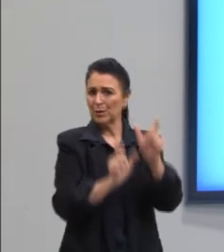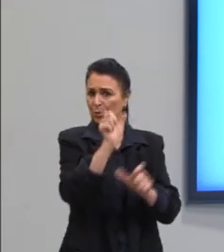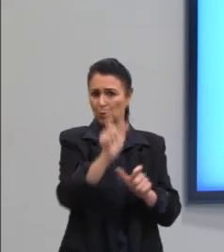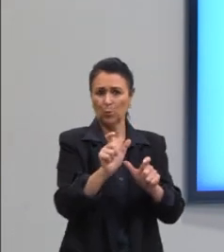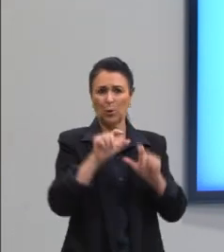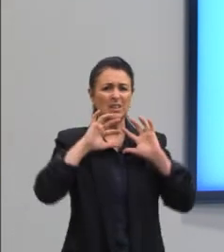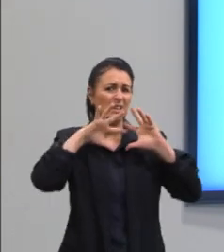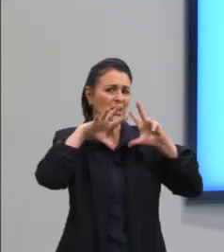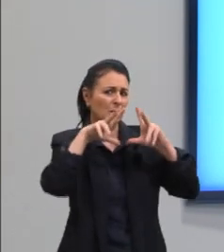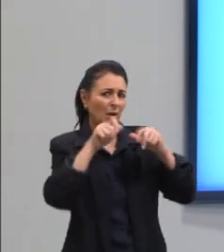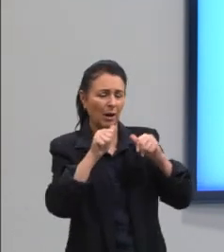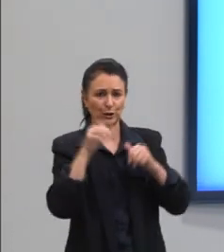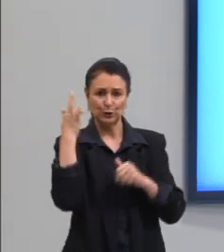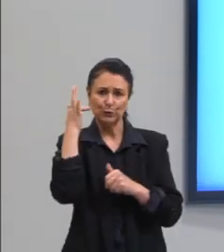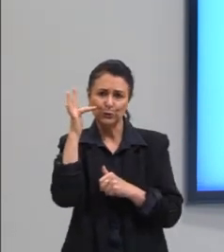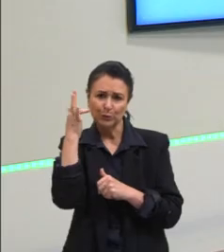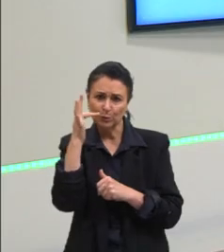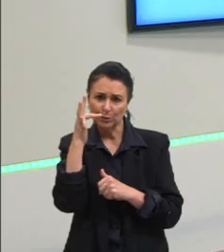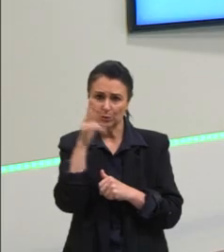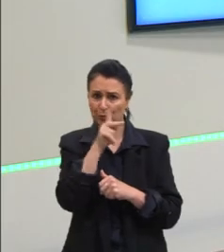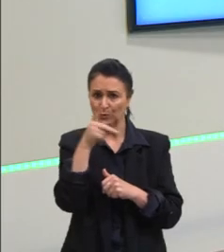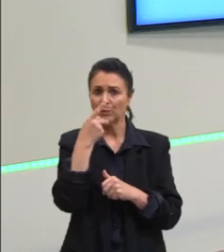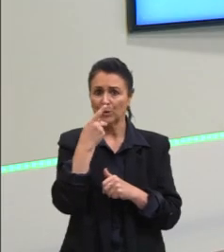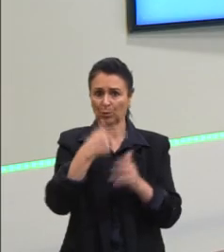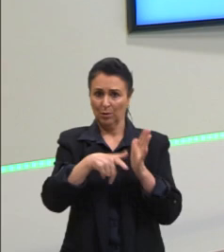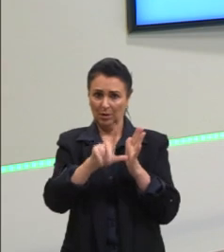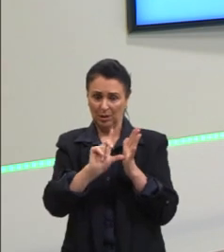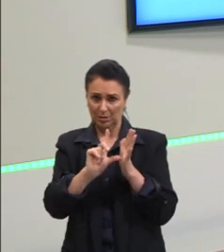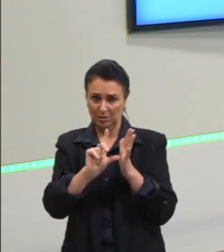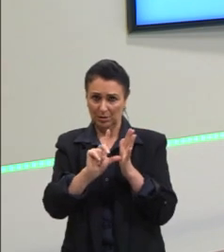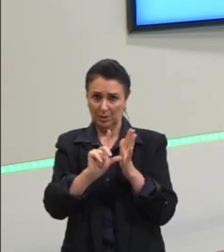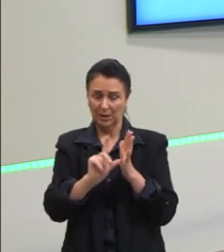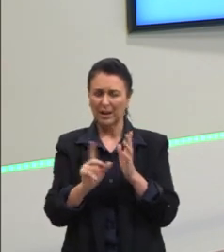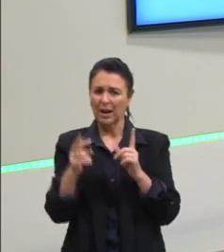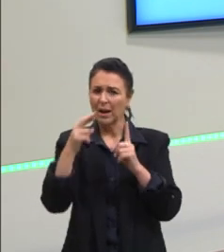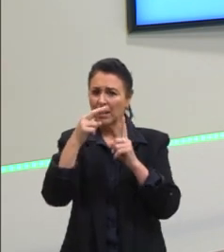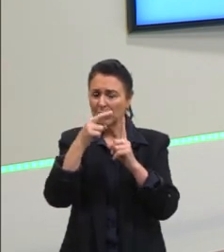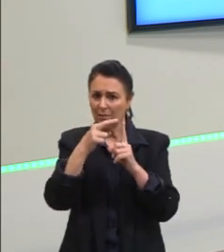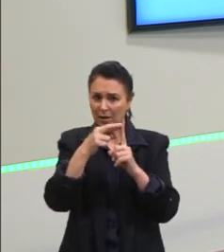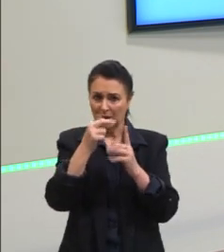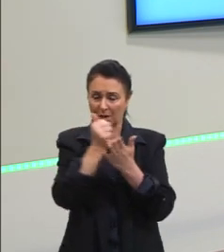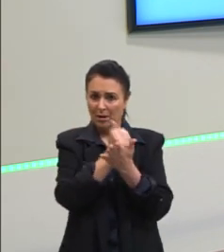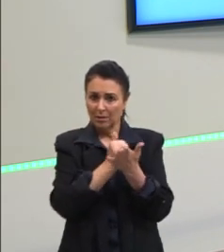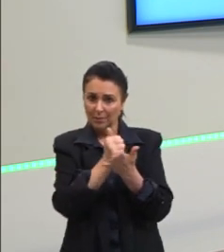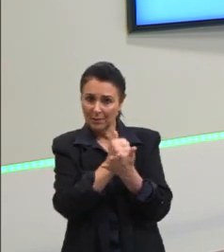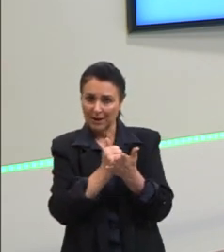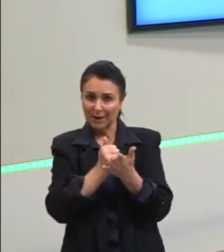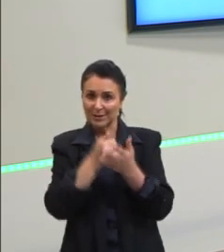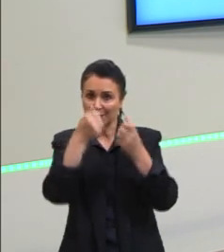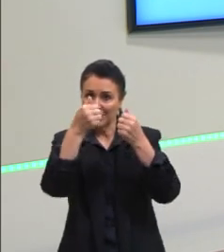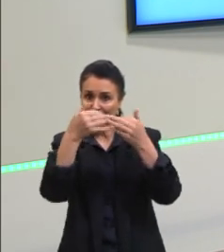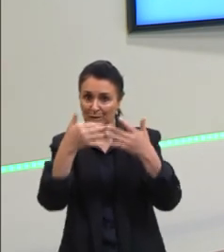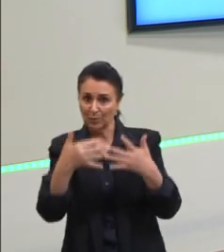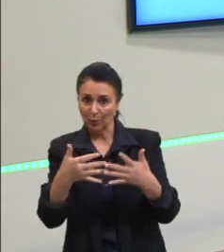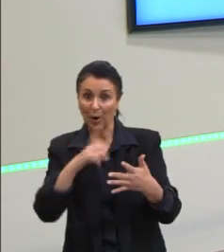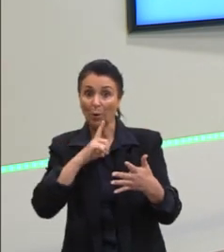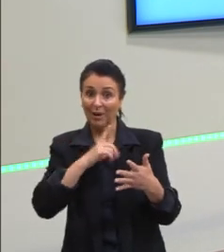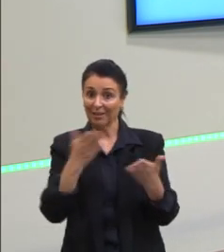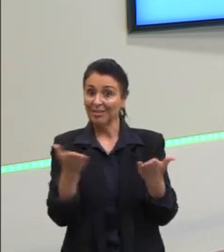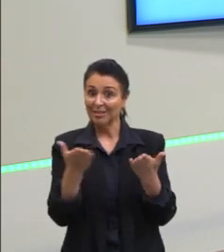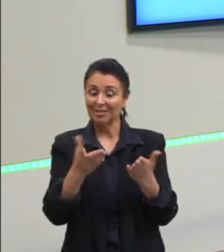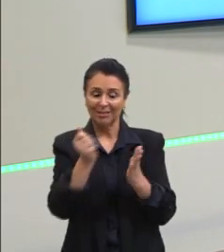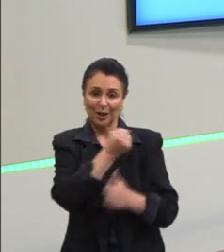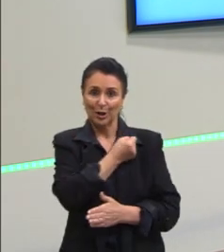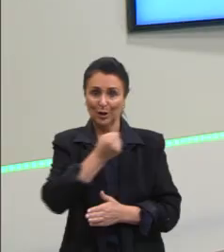animais, frutas, como eu havia, então, dado como referência e especificado antes como exemplo, mas eu tenho números, vejam bem,